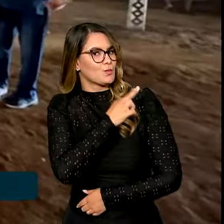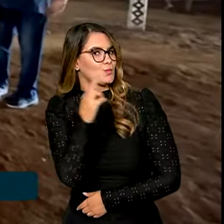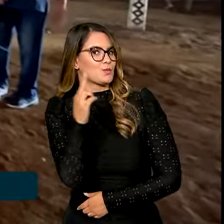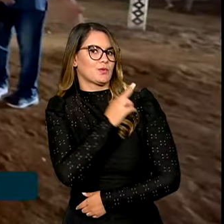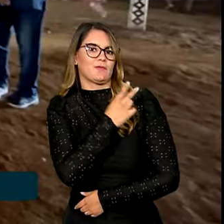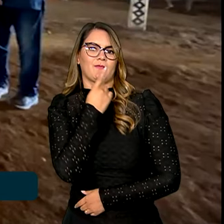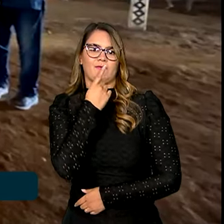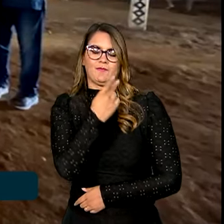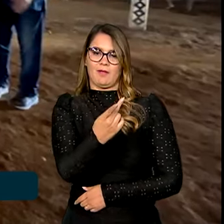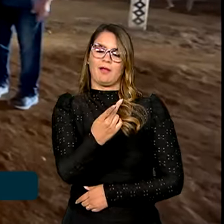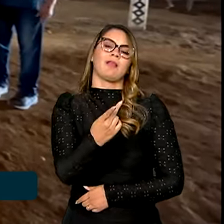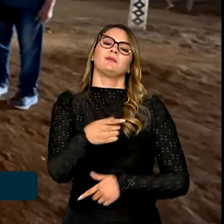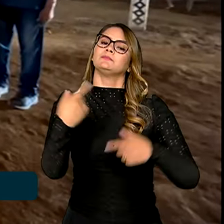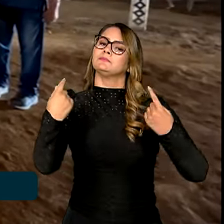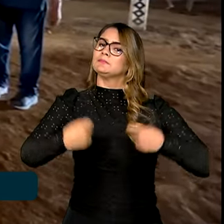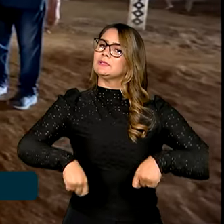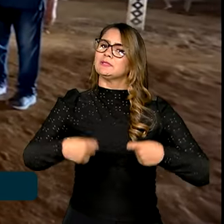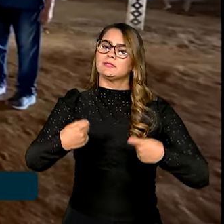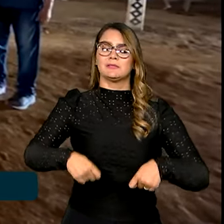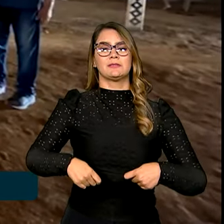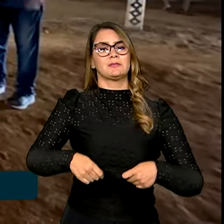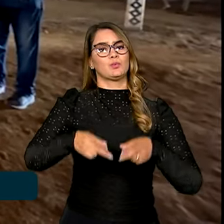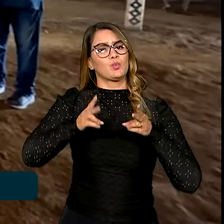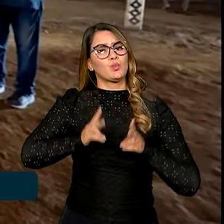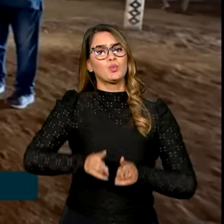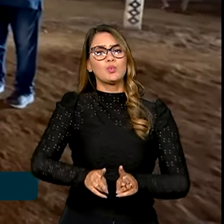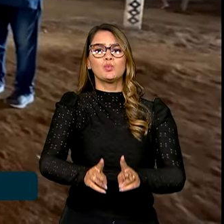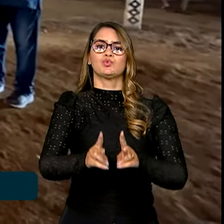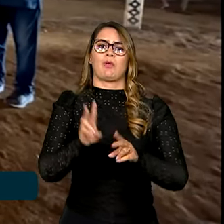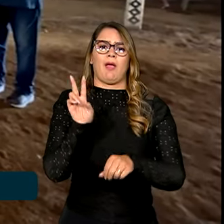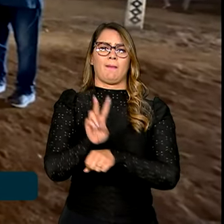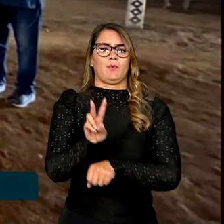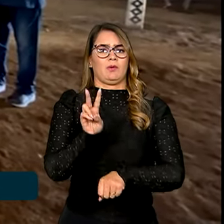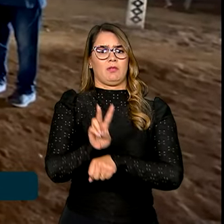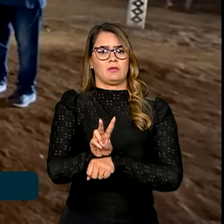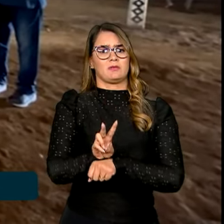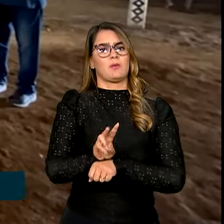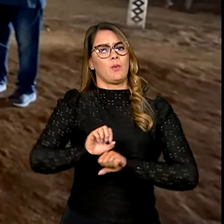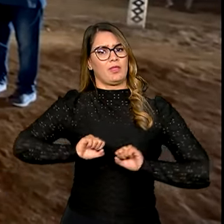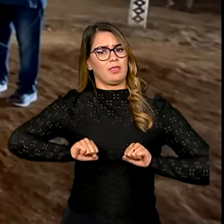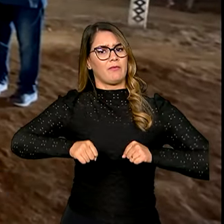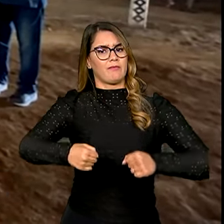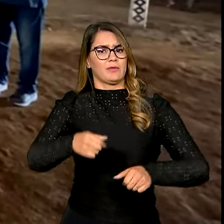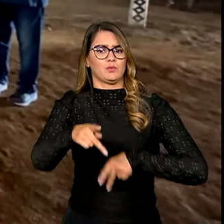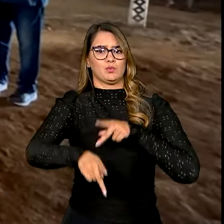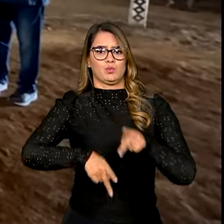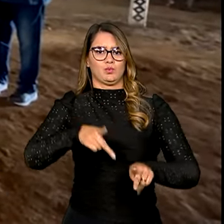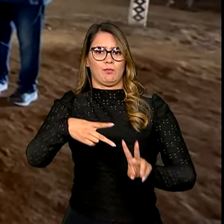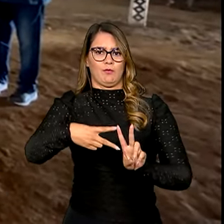e reforçaram a necessidade da manutenção, da proteção e defesa dos povos indígenas.